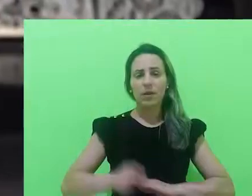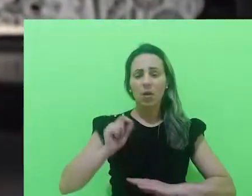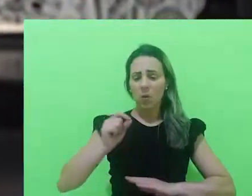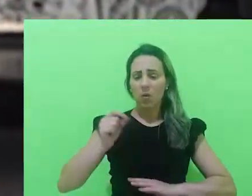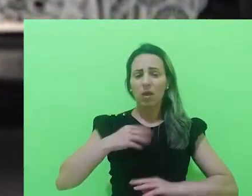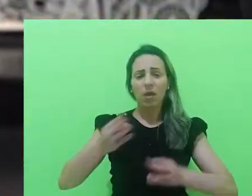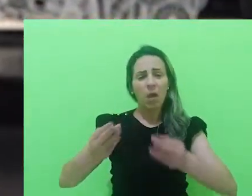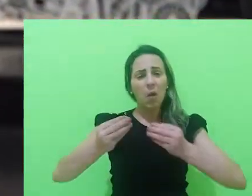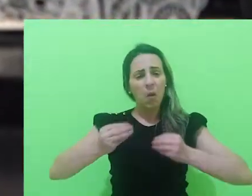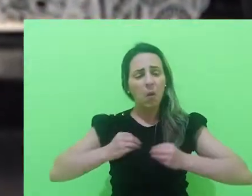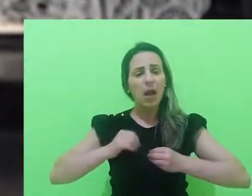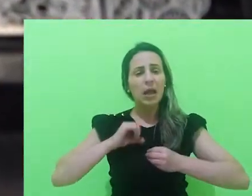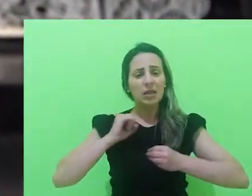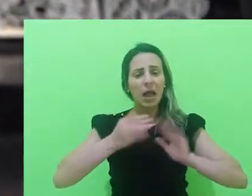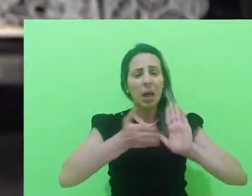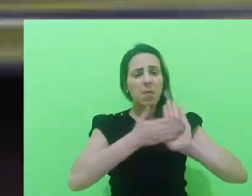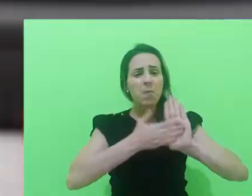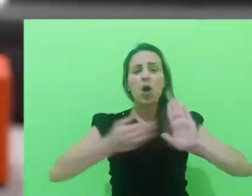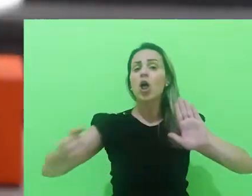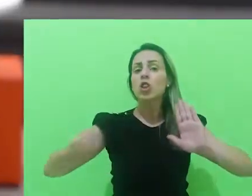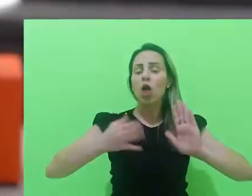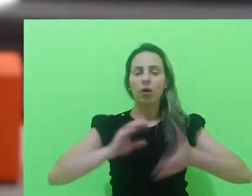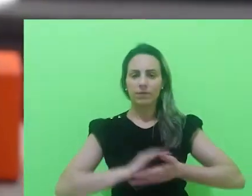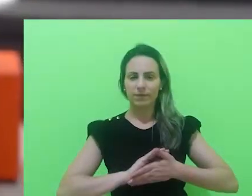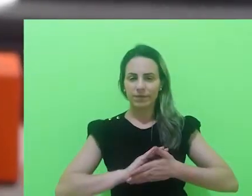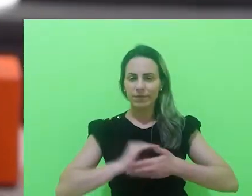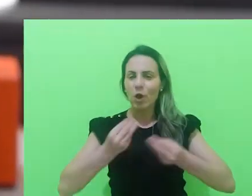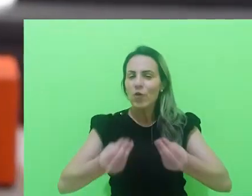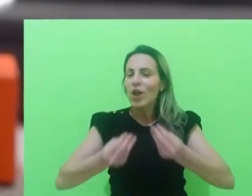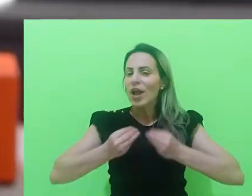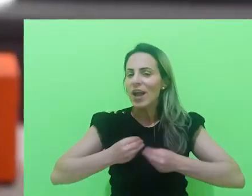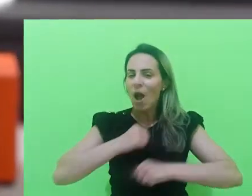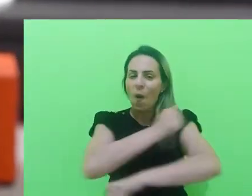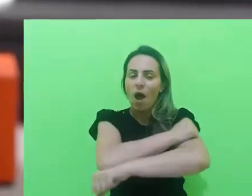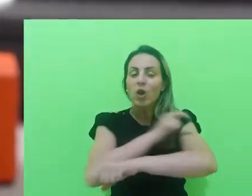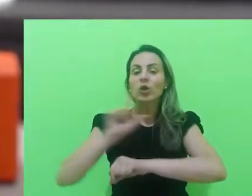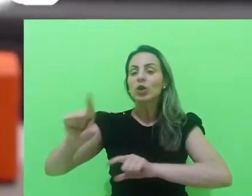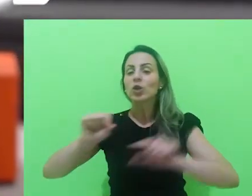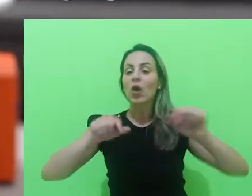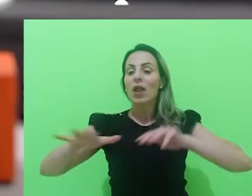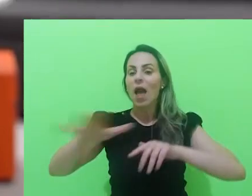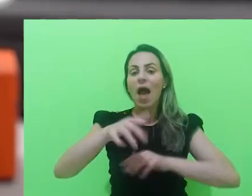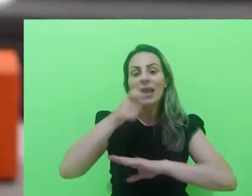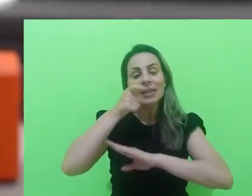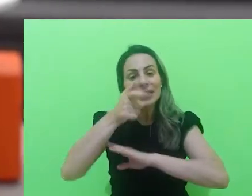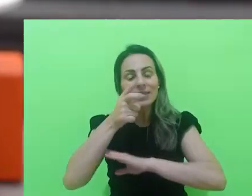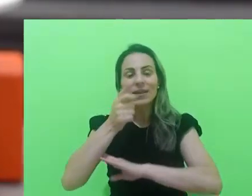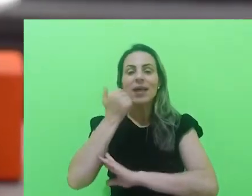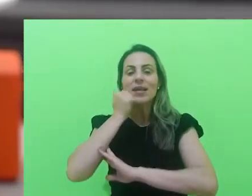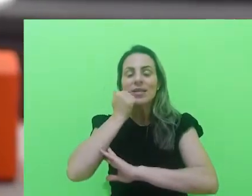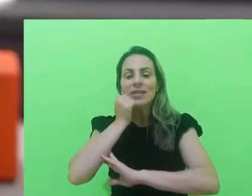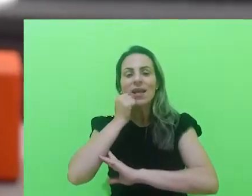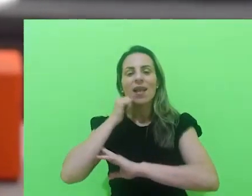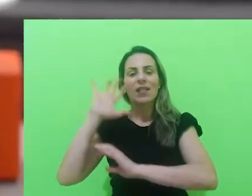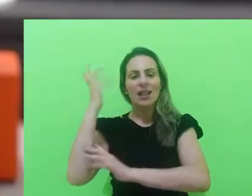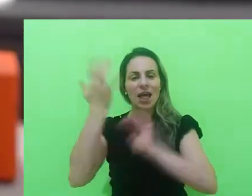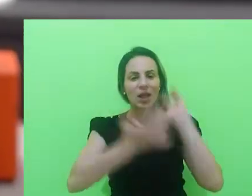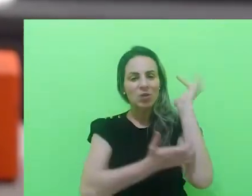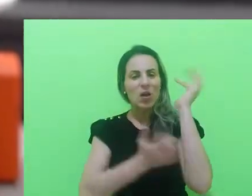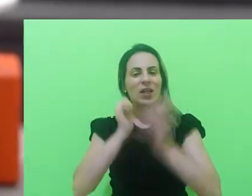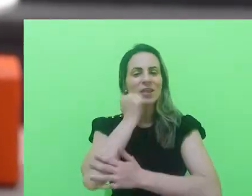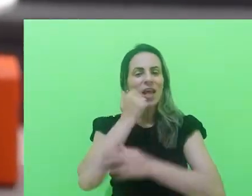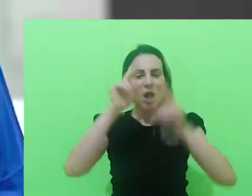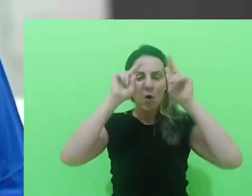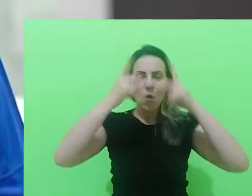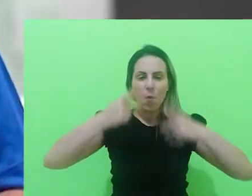Quais são os benefícios da nova proposta? Os benefícios são os seguintes. O aluno escolhe qual é a sua área de interesse, Ciência e Natureza, Ciências Humanas. O